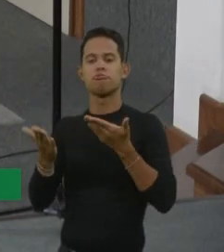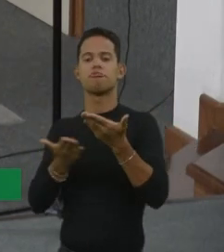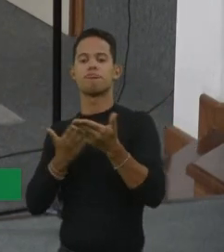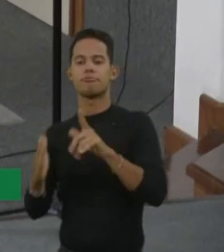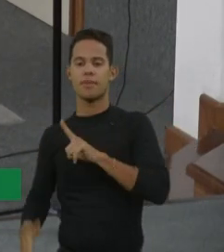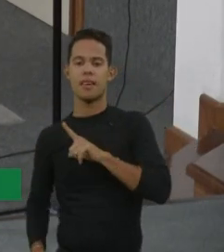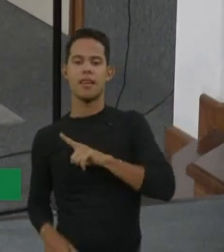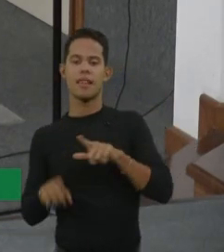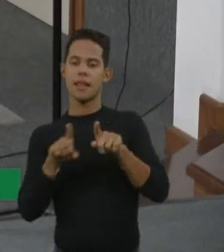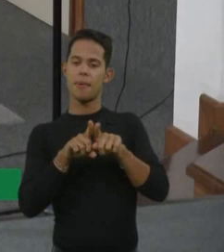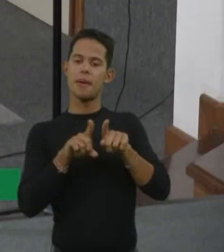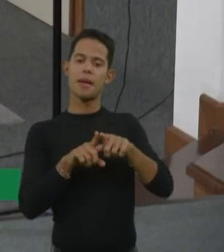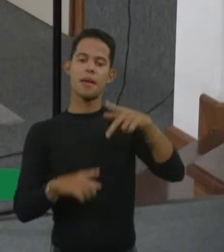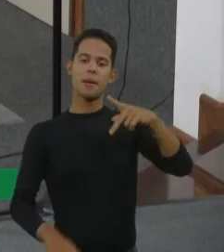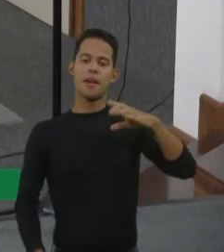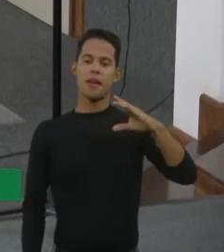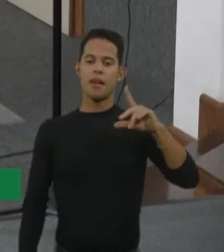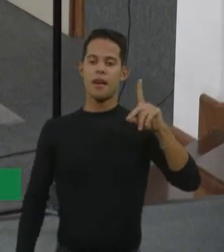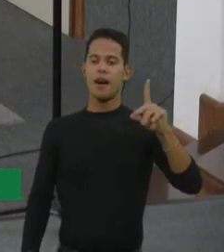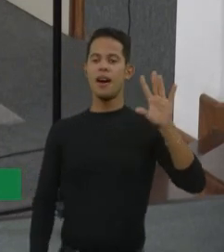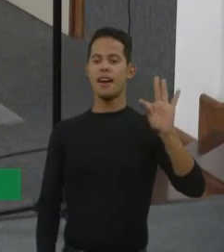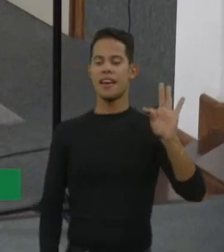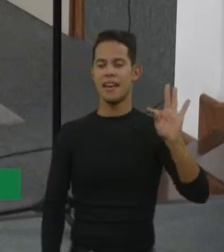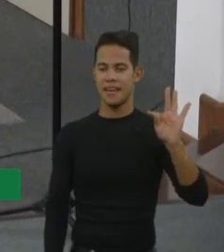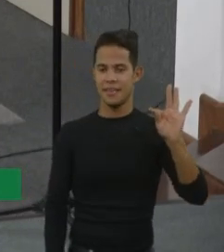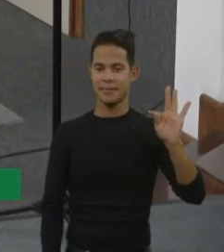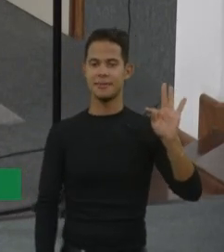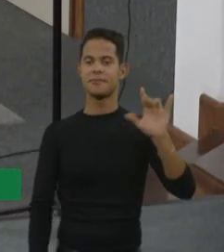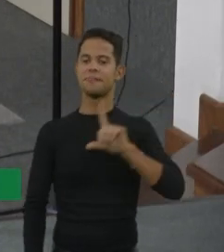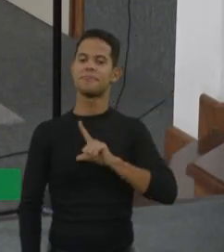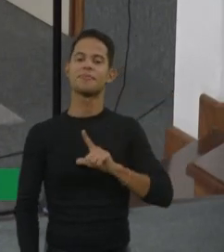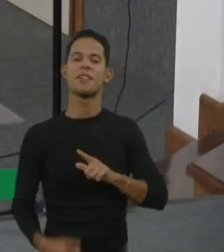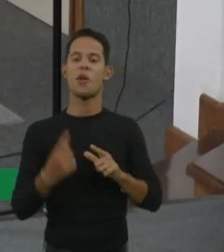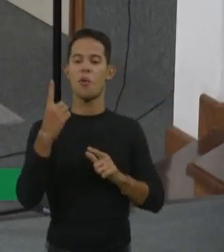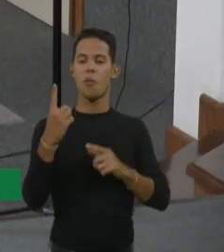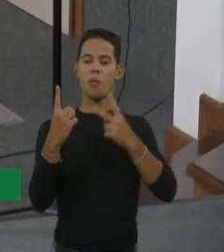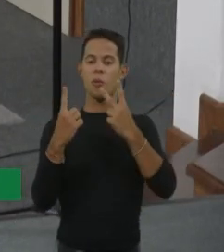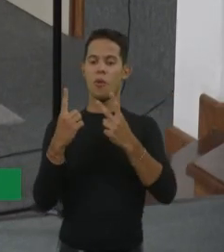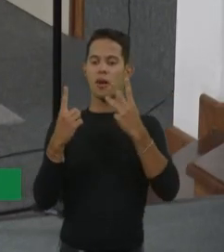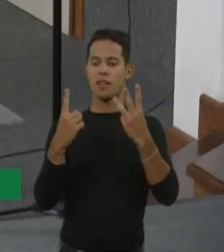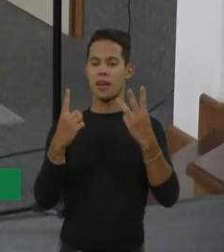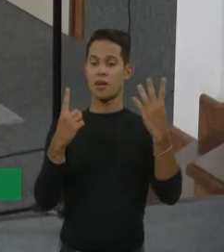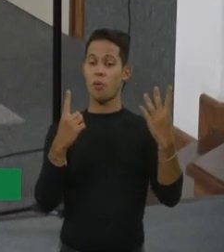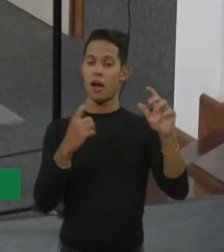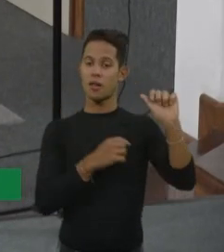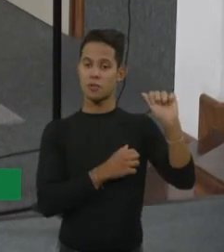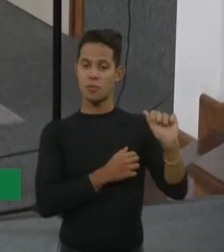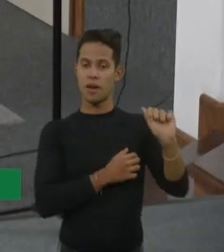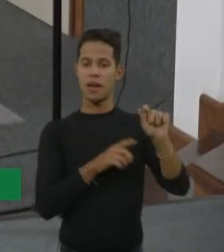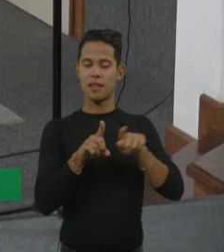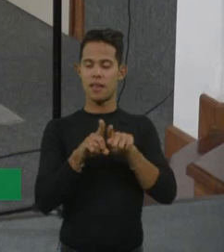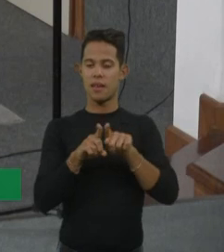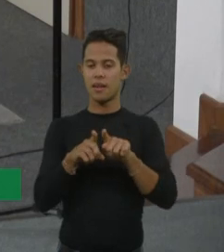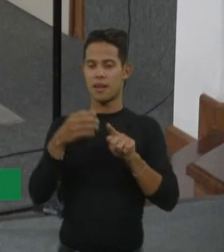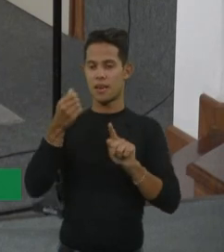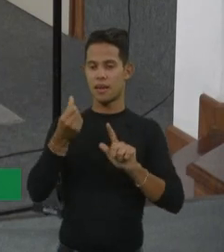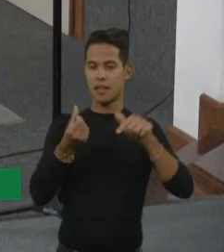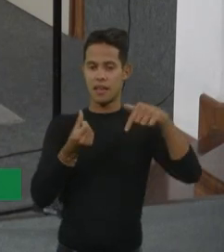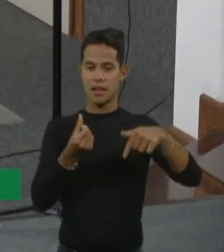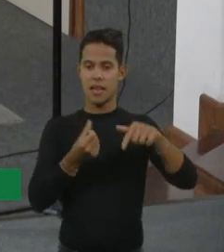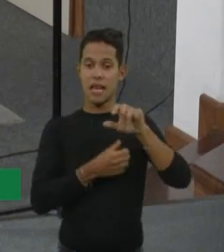os PCDTs, né? Tá? Então, a gente tem pra tipo 1, 2, 4A, 6 e 7, né? E quando não tem, tem que ir pra